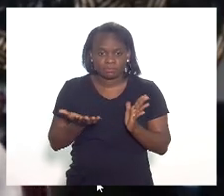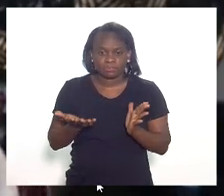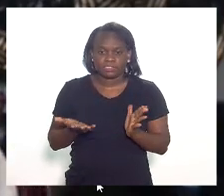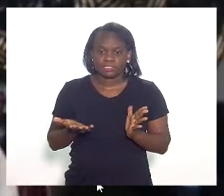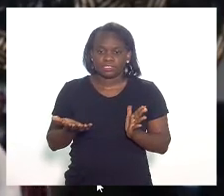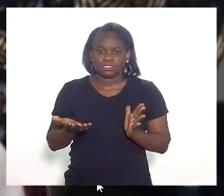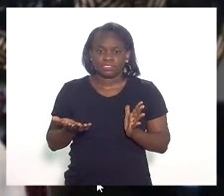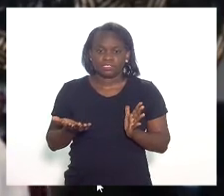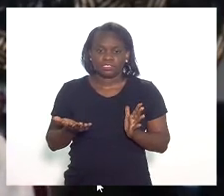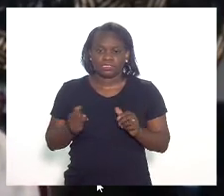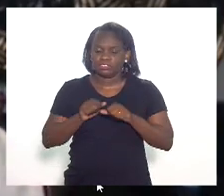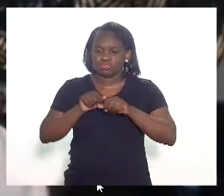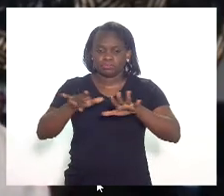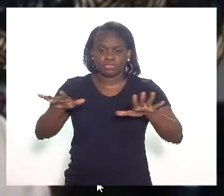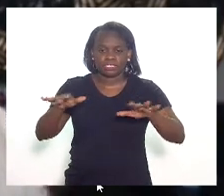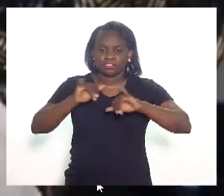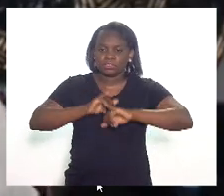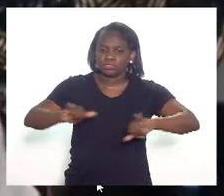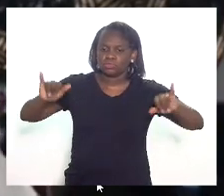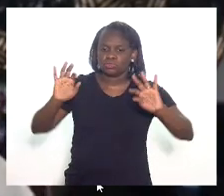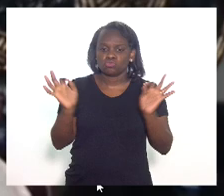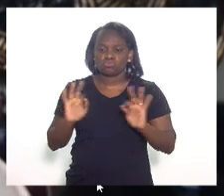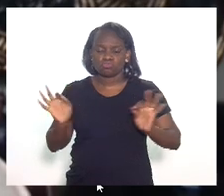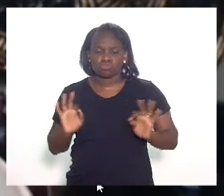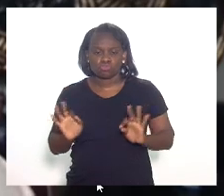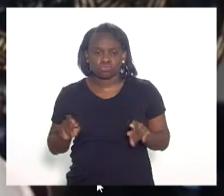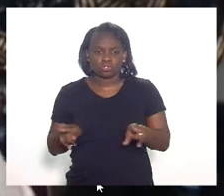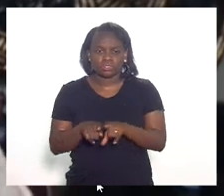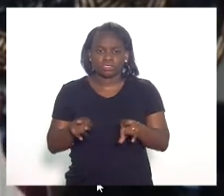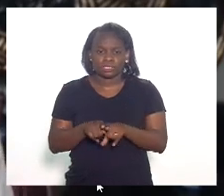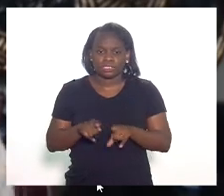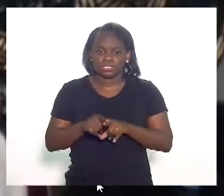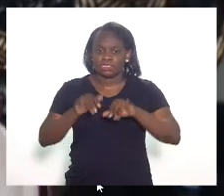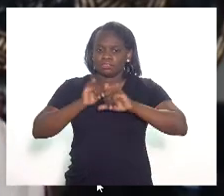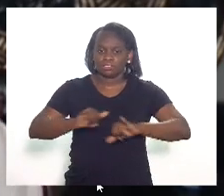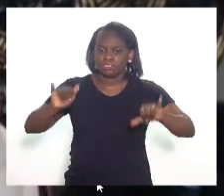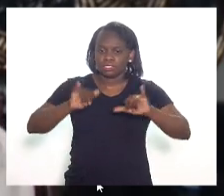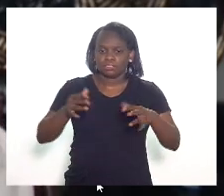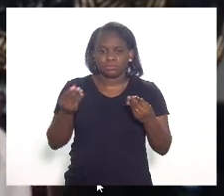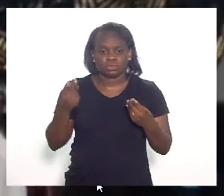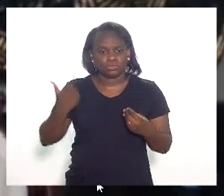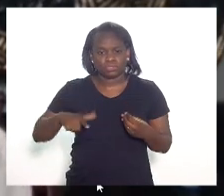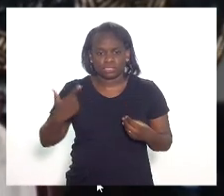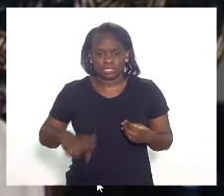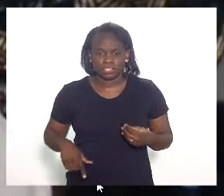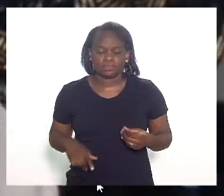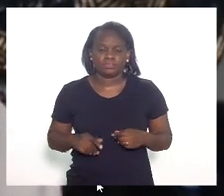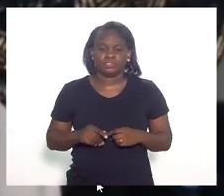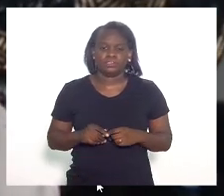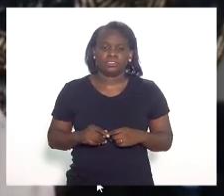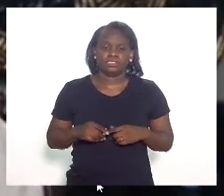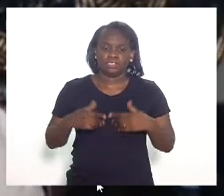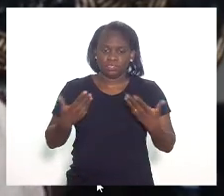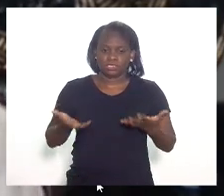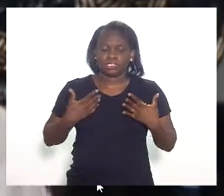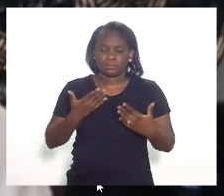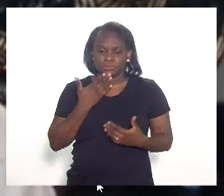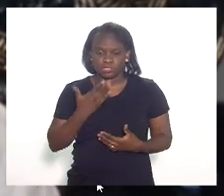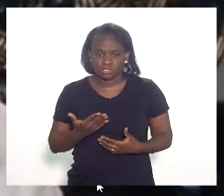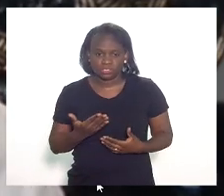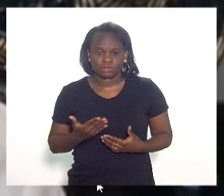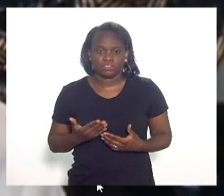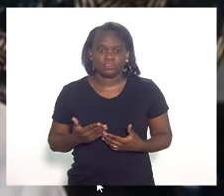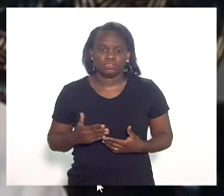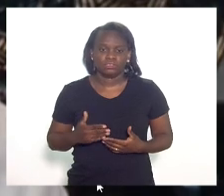difundido e mal propagado no estado do Rio de Janeiro. E aí eu gostaria de pedir